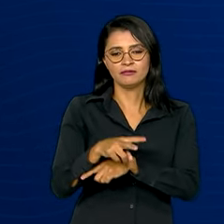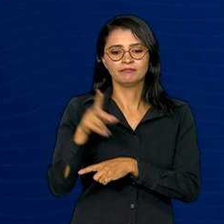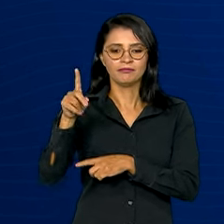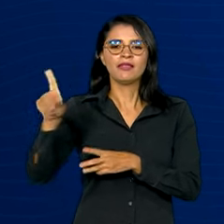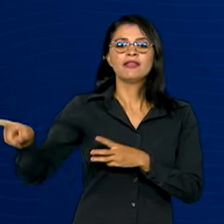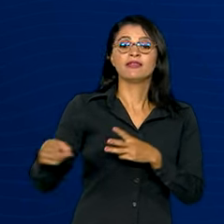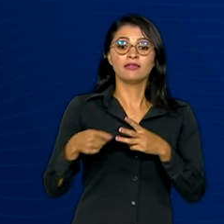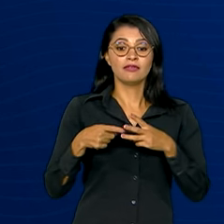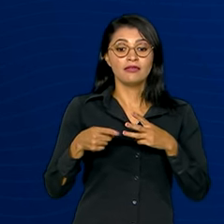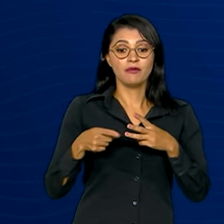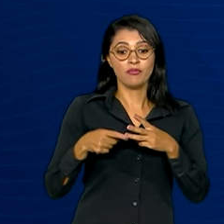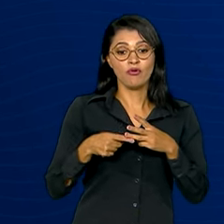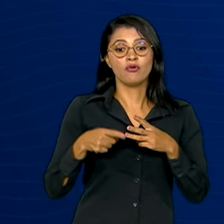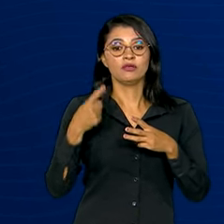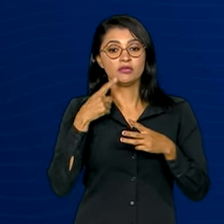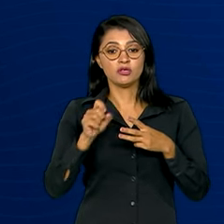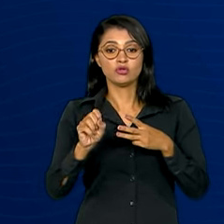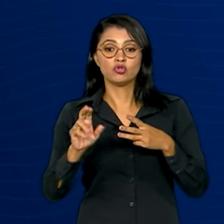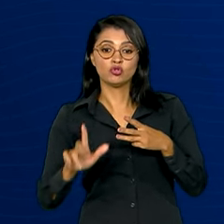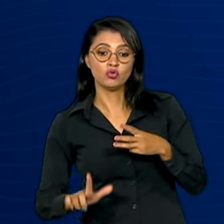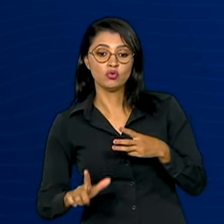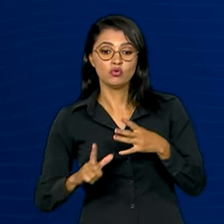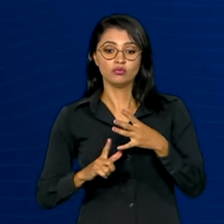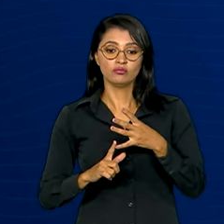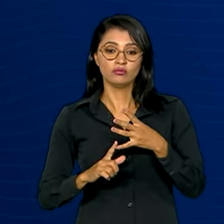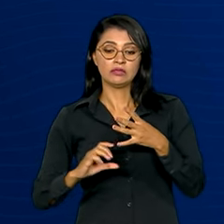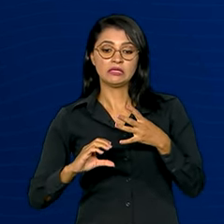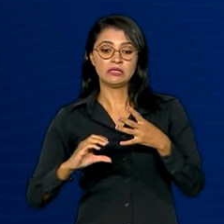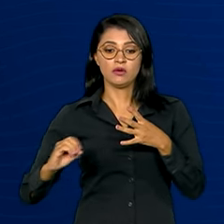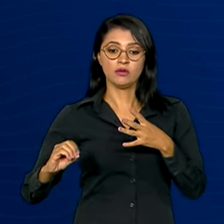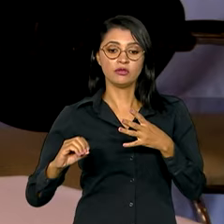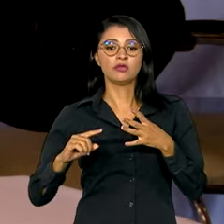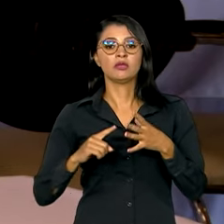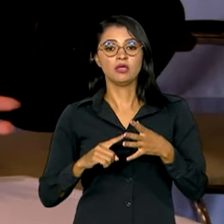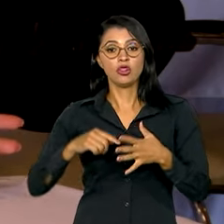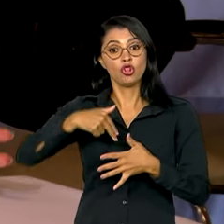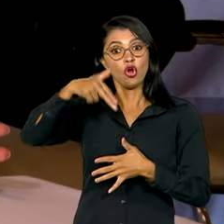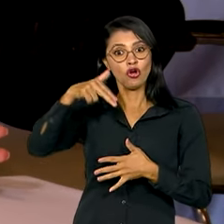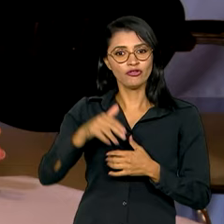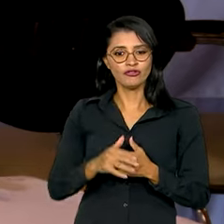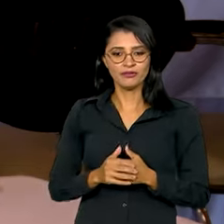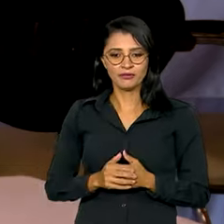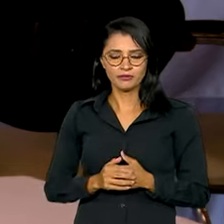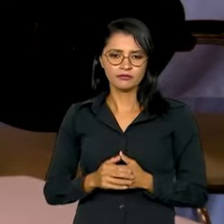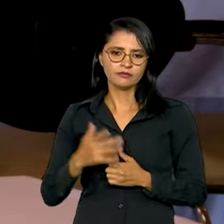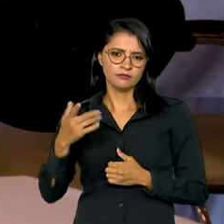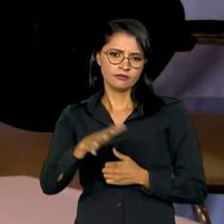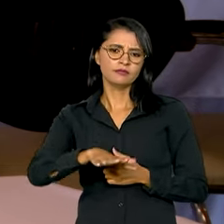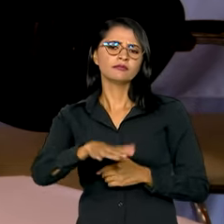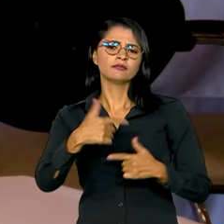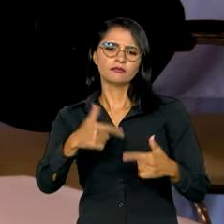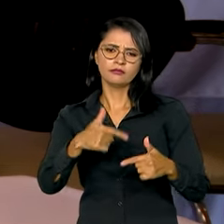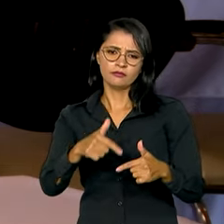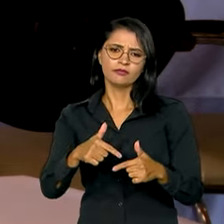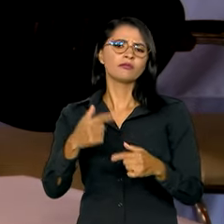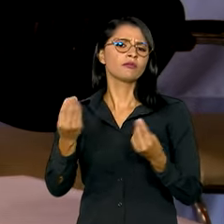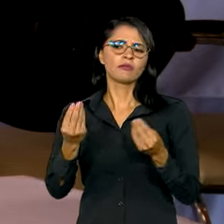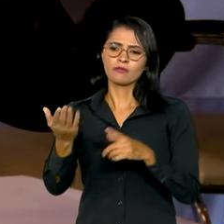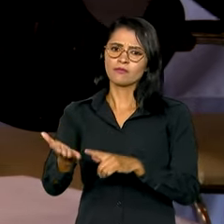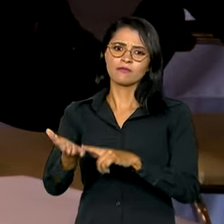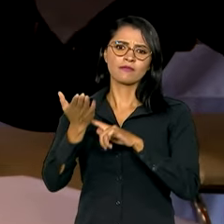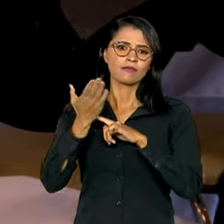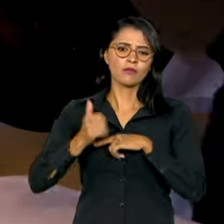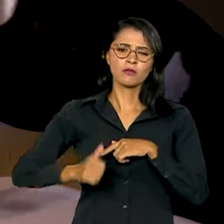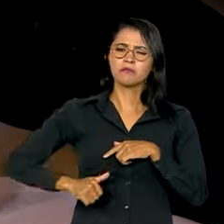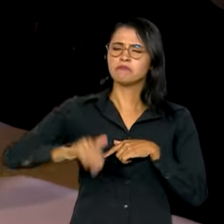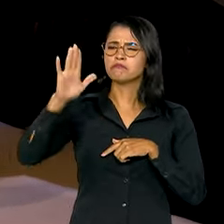sequência, vem as regiões sul, centro-oeste e norte. O setor de serviços foi de longe o que apresentou o